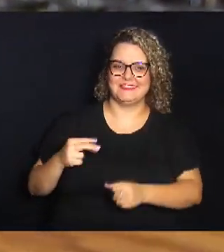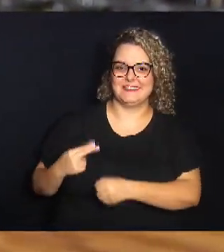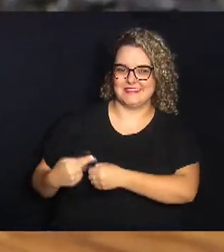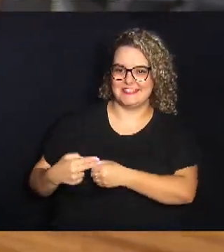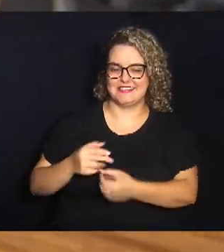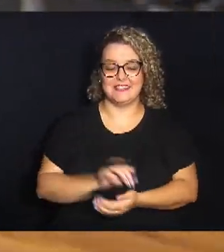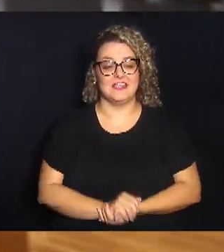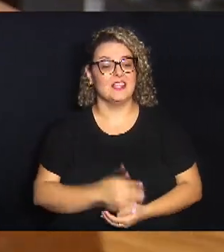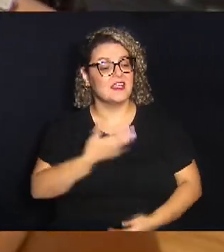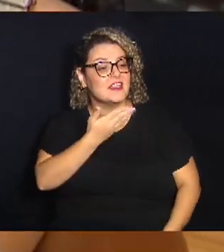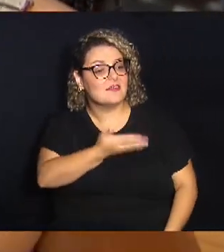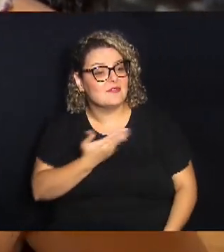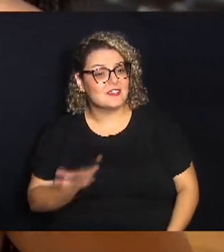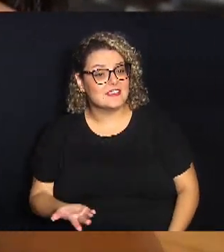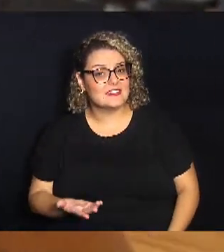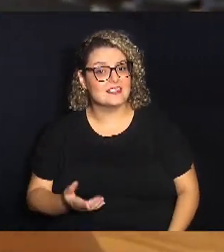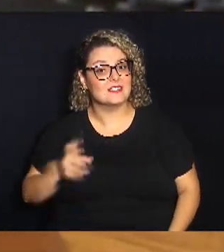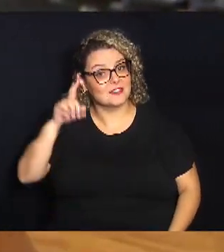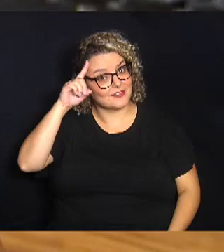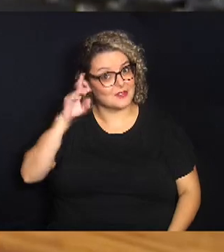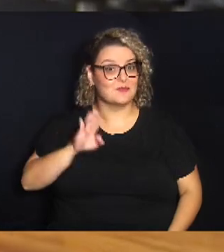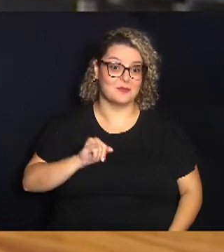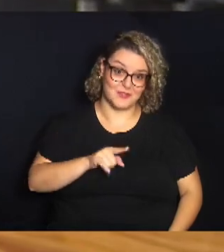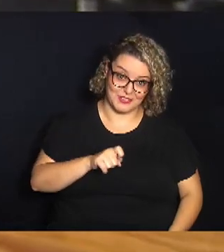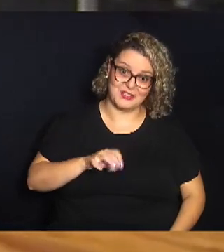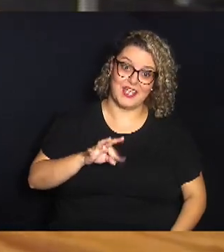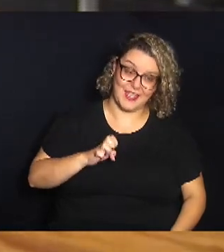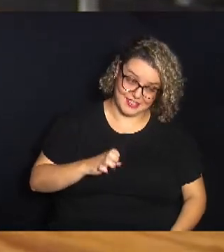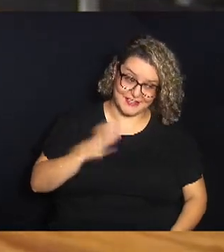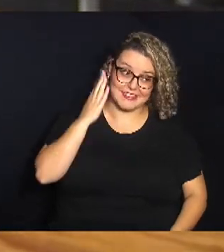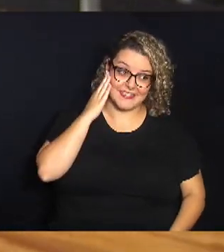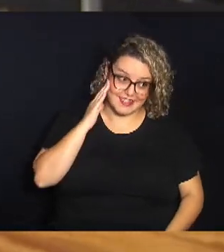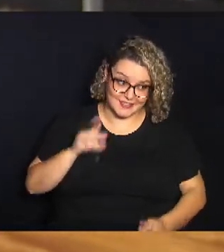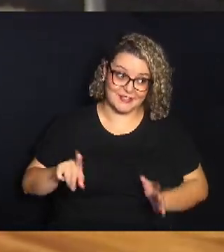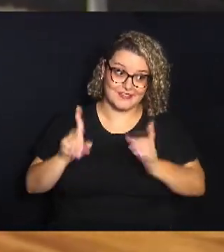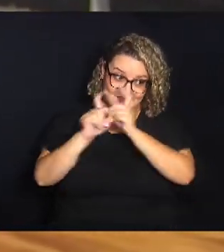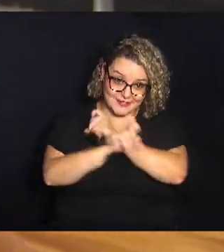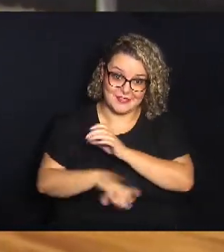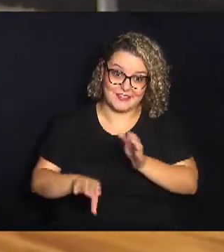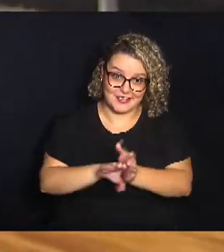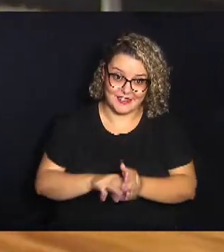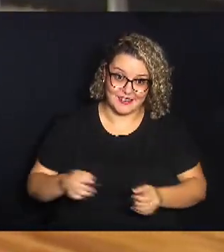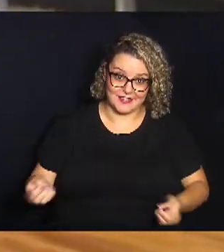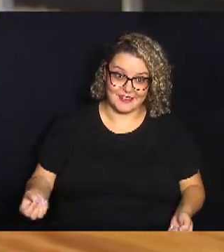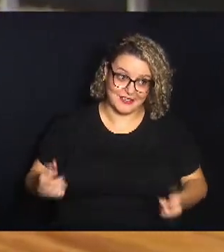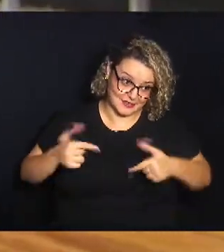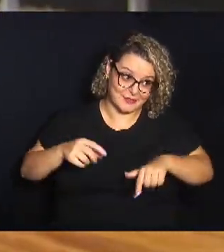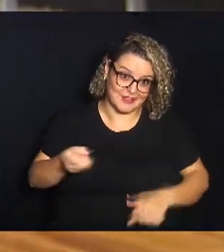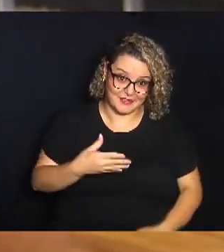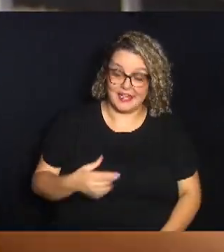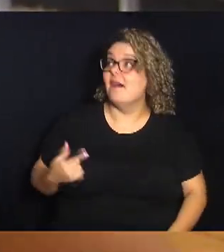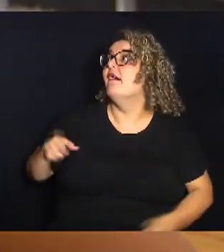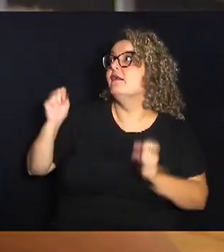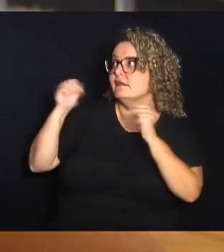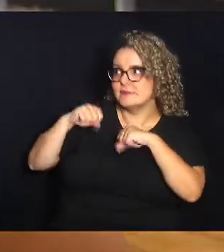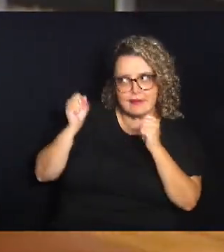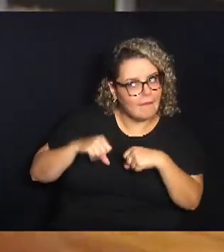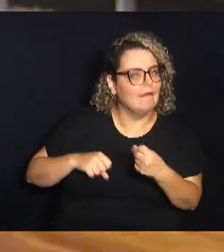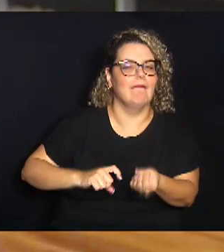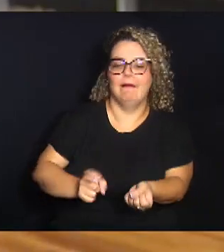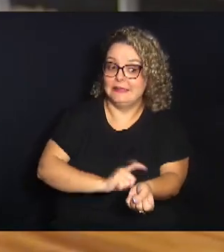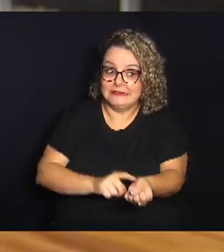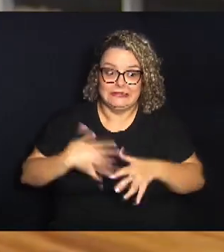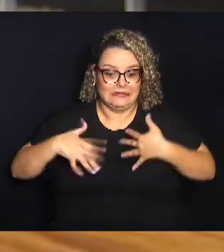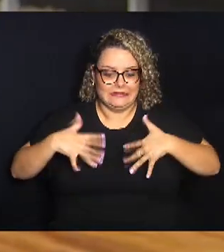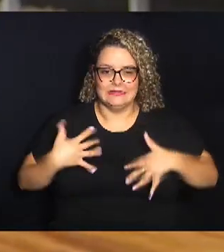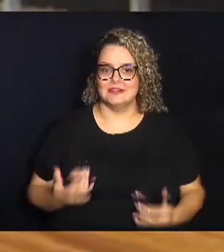Bom, e você que um dia já foi bichete, sabe como é difícil chegar num lugar novo, Aham, é muito nervoso, é tudo muito novo, a Unicamp é